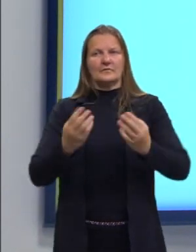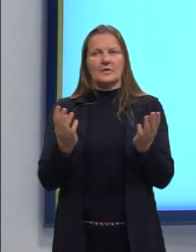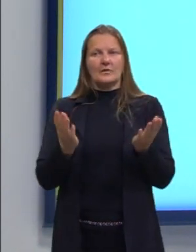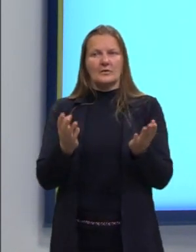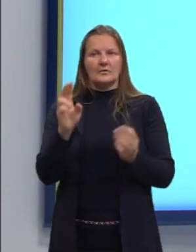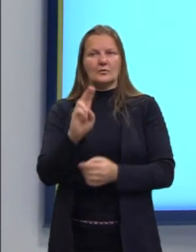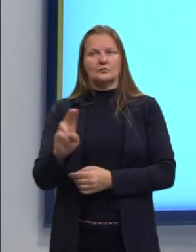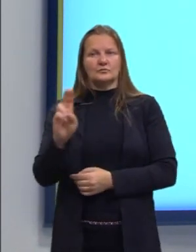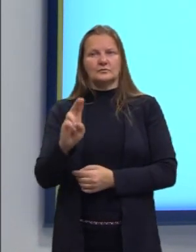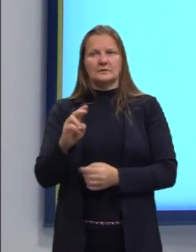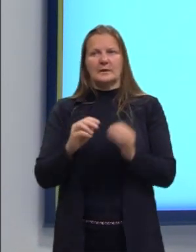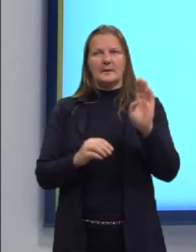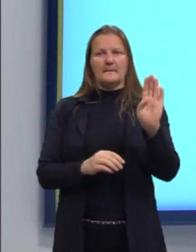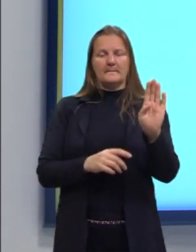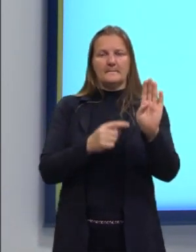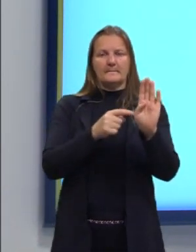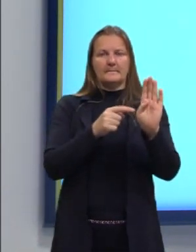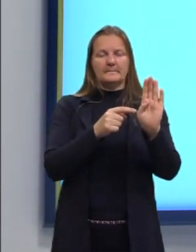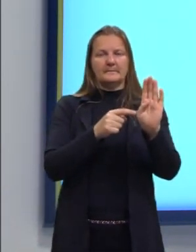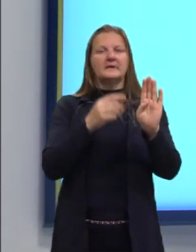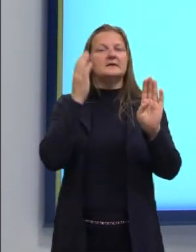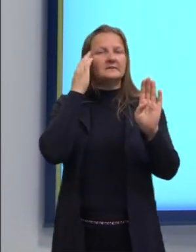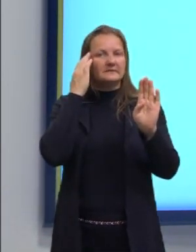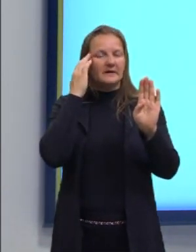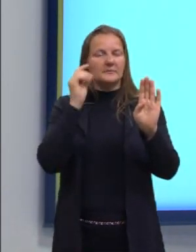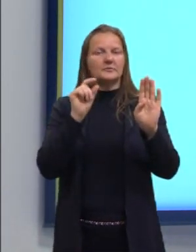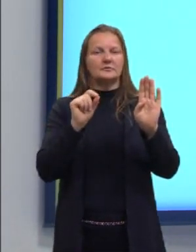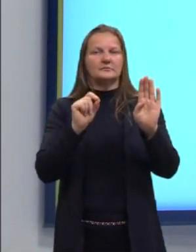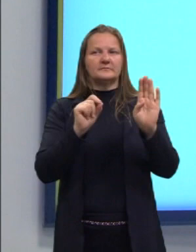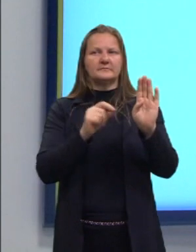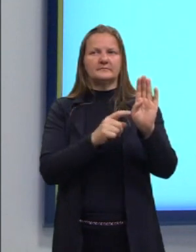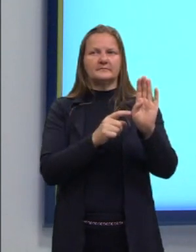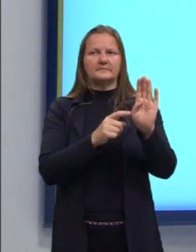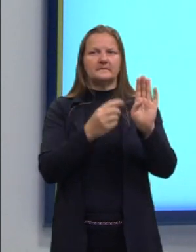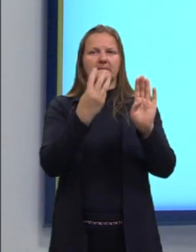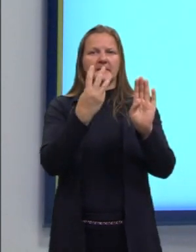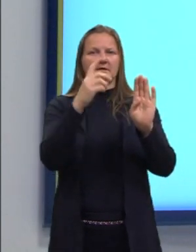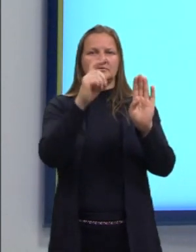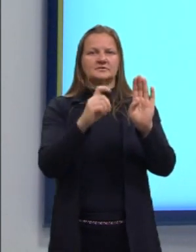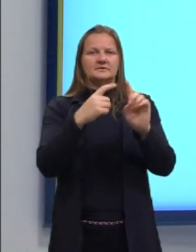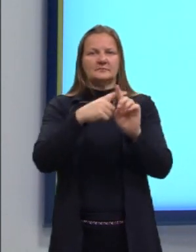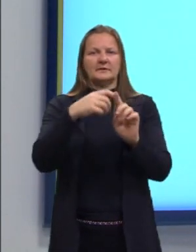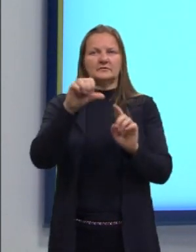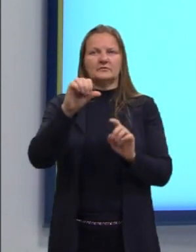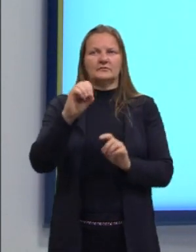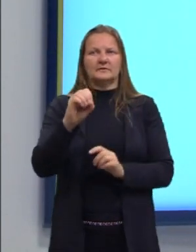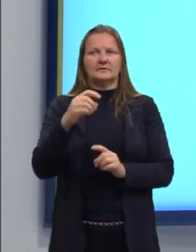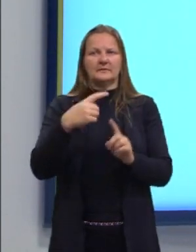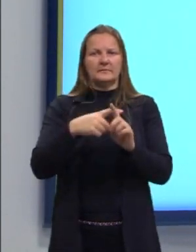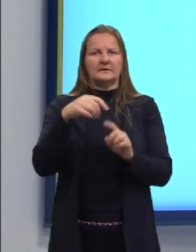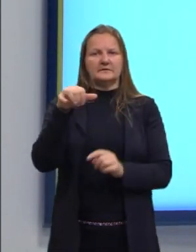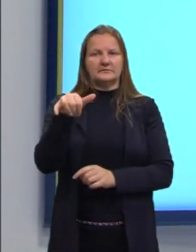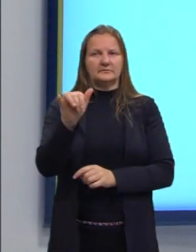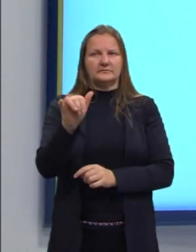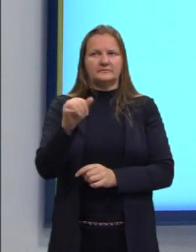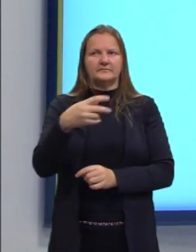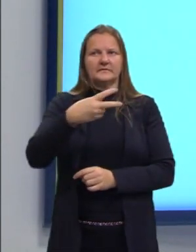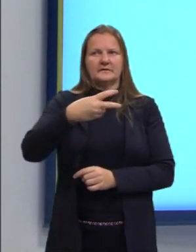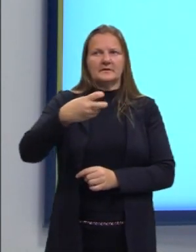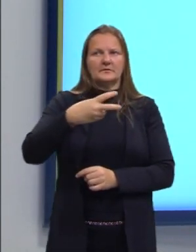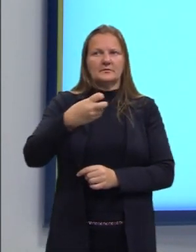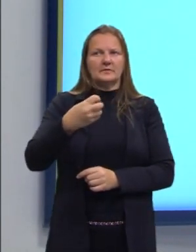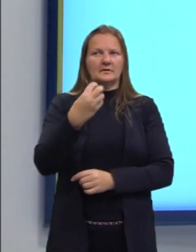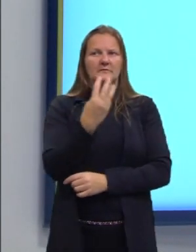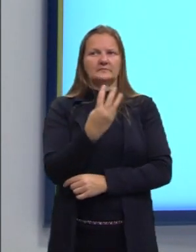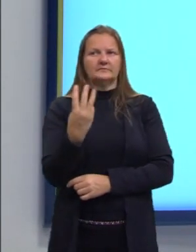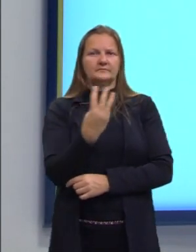O B, que nós já sabemos qual que era, né? 3X mais 90 mais Y, que